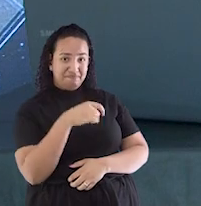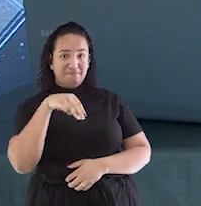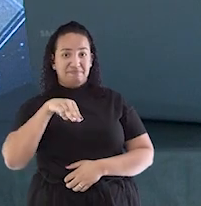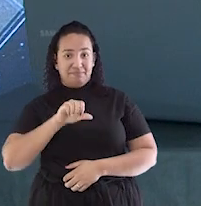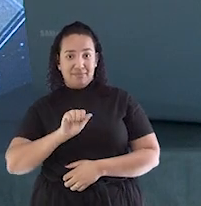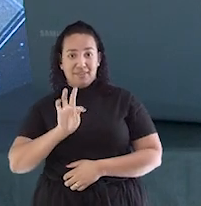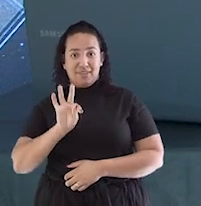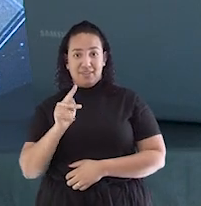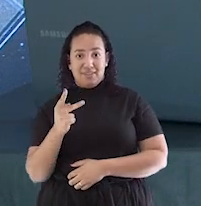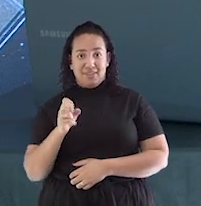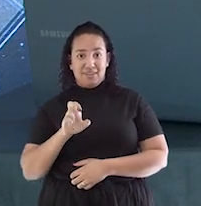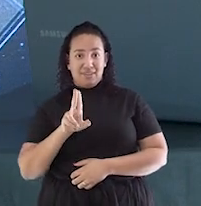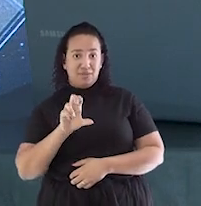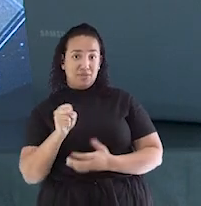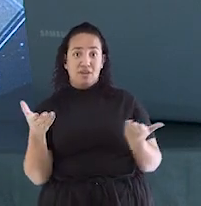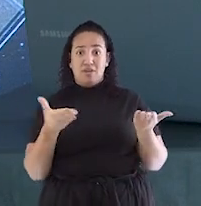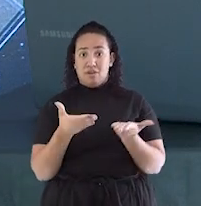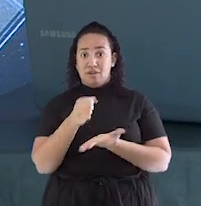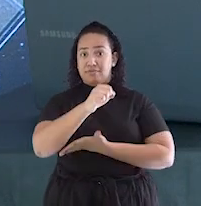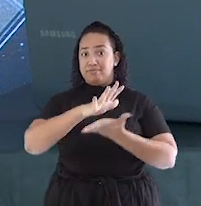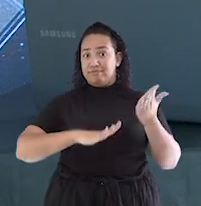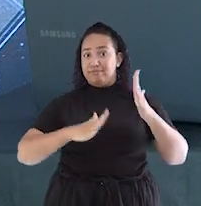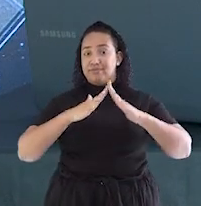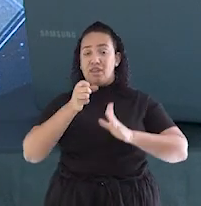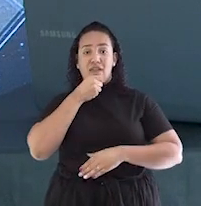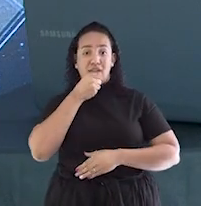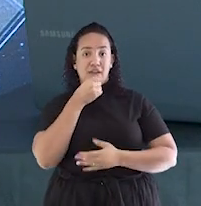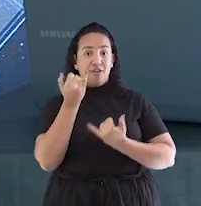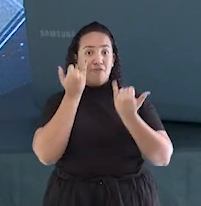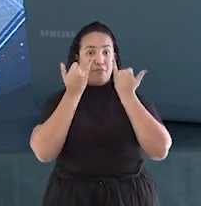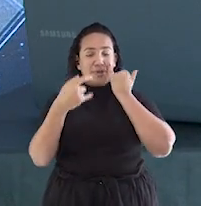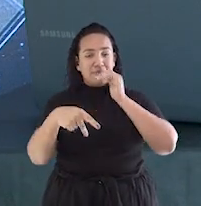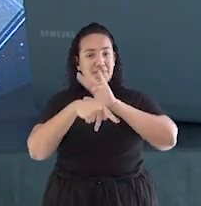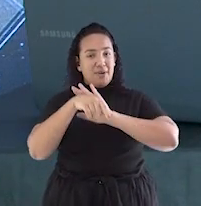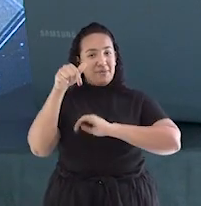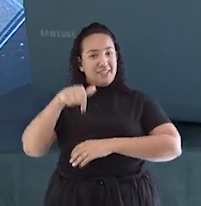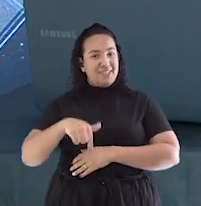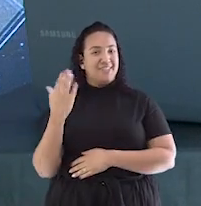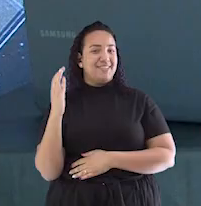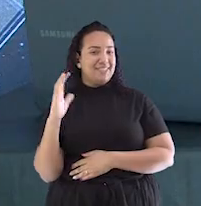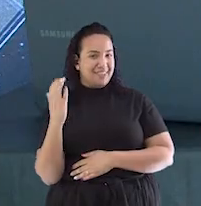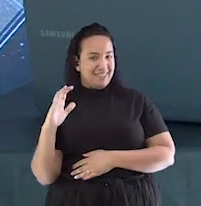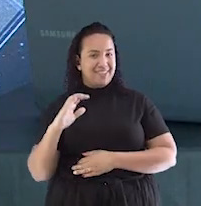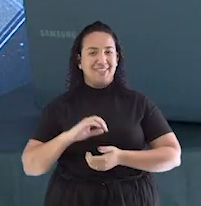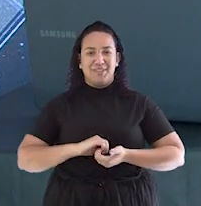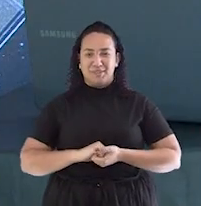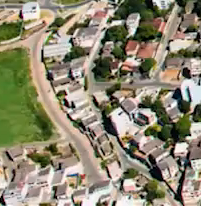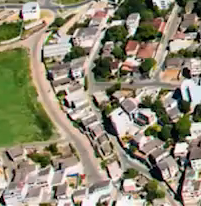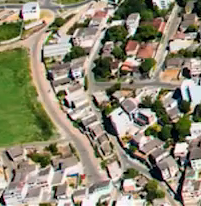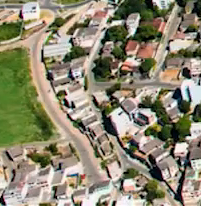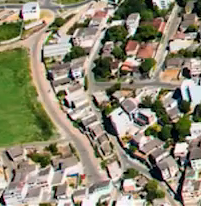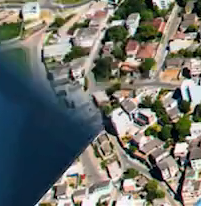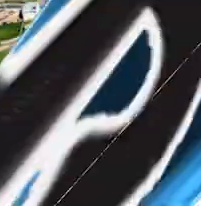e está no ar o Dever em Casa News, o seu portal de notícias sobre educação no município de Cariacica.